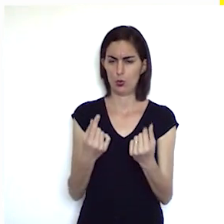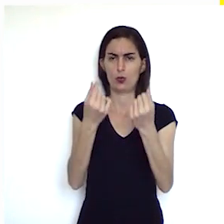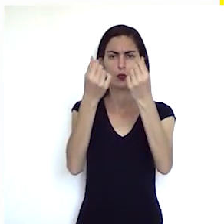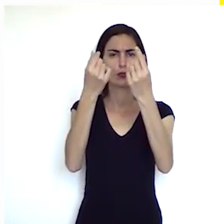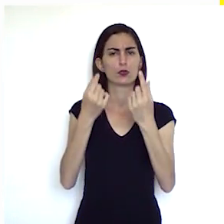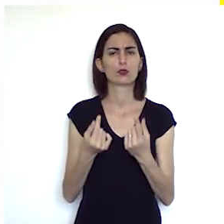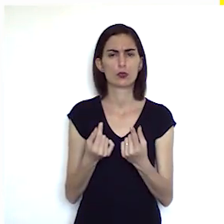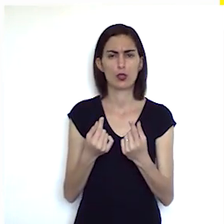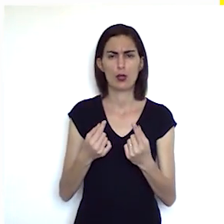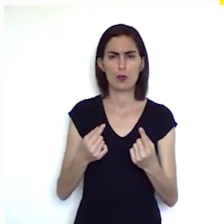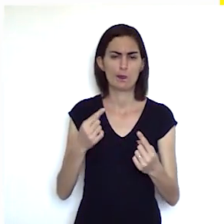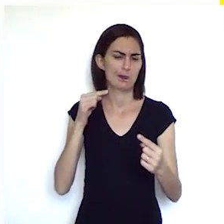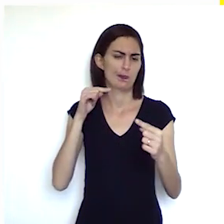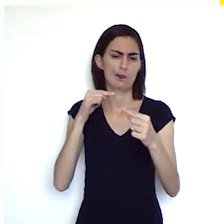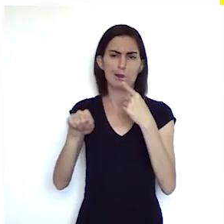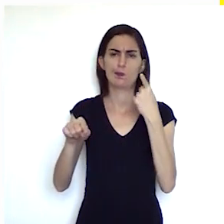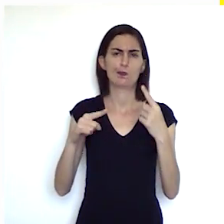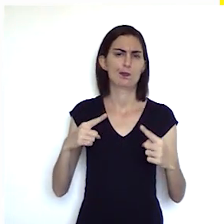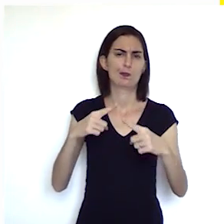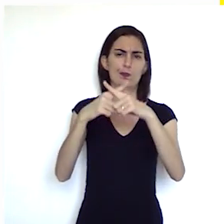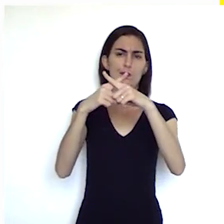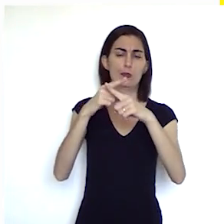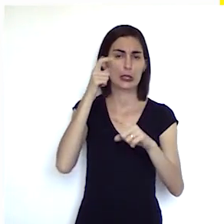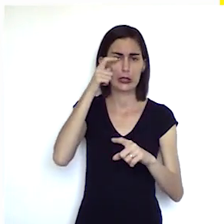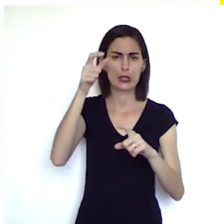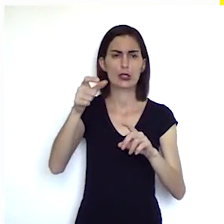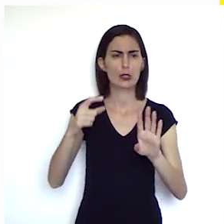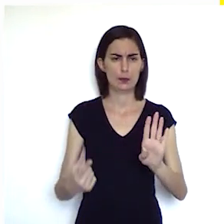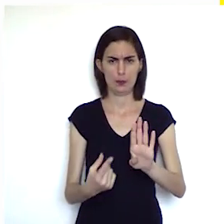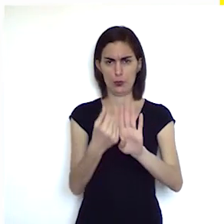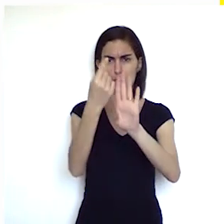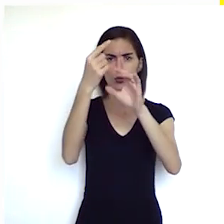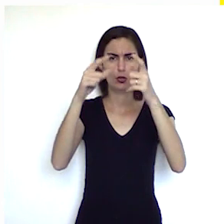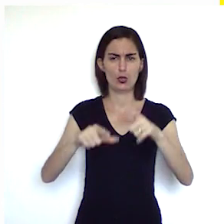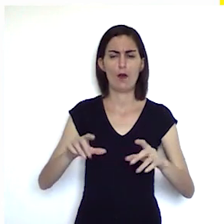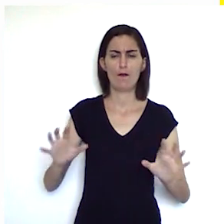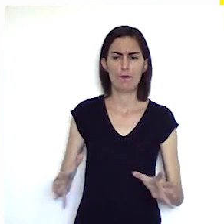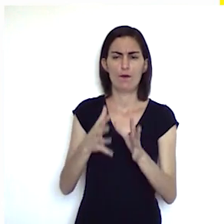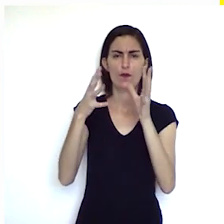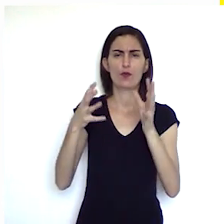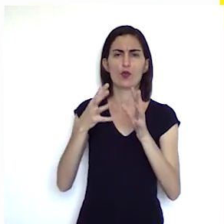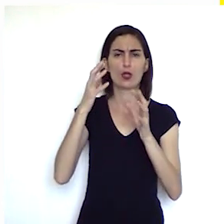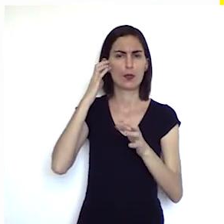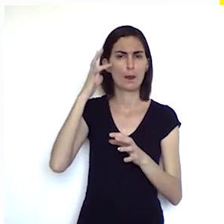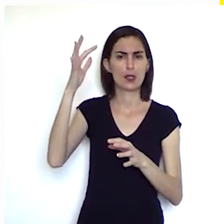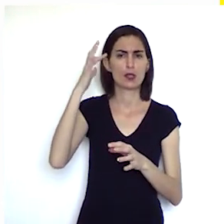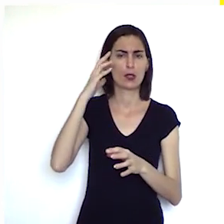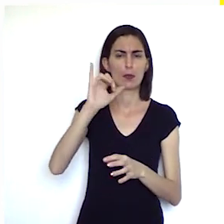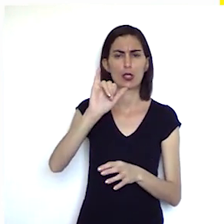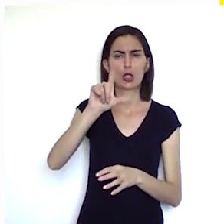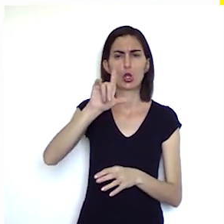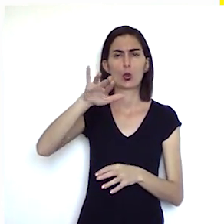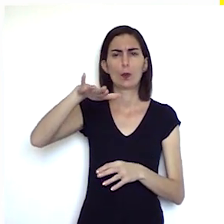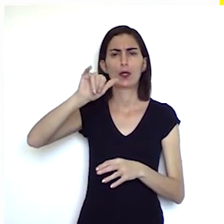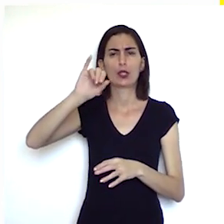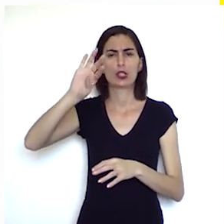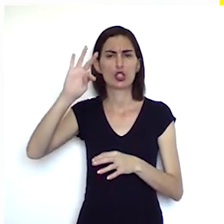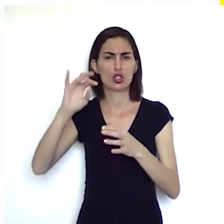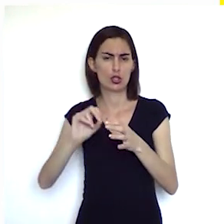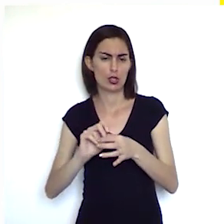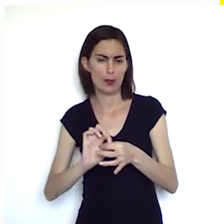economia que se chocava com os interesses da burguesia local e a influência do pensamento iluminista e liberal